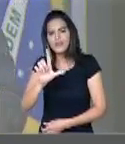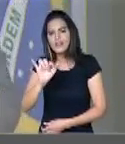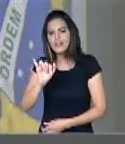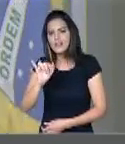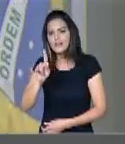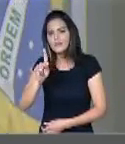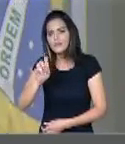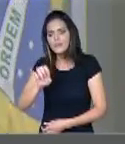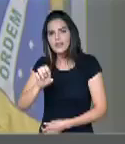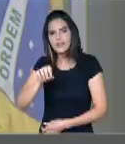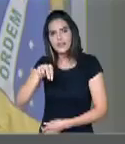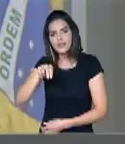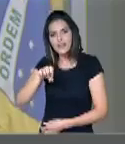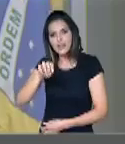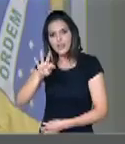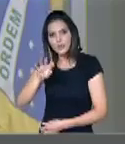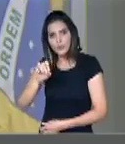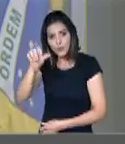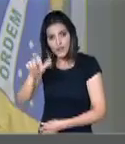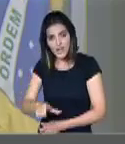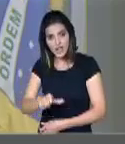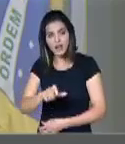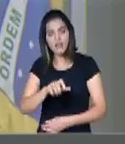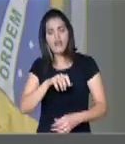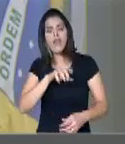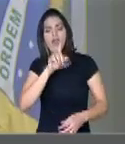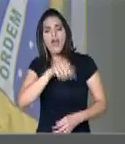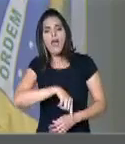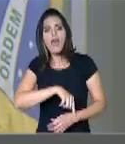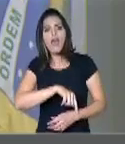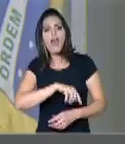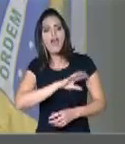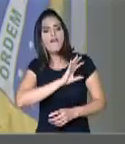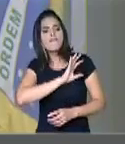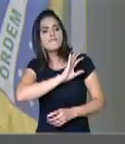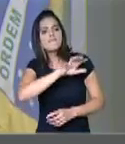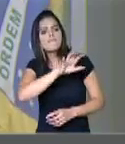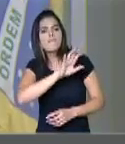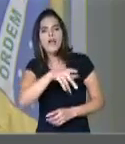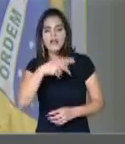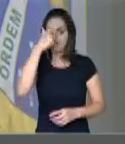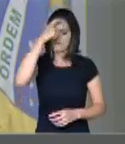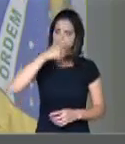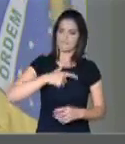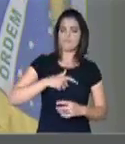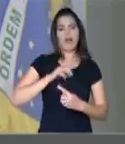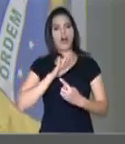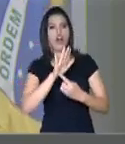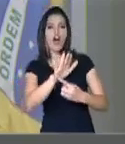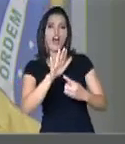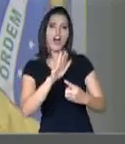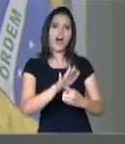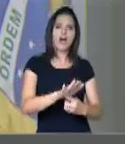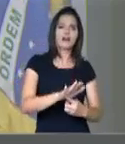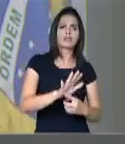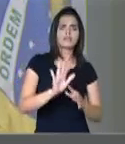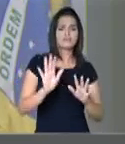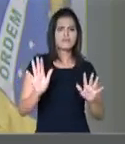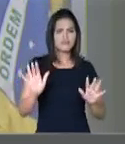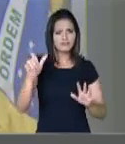Felipe Neto é um influenciador digital, mas que não merece desta casa